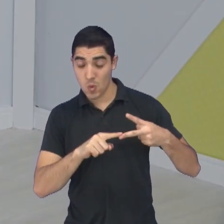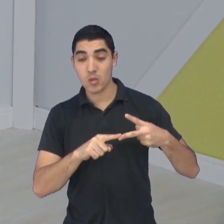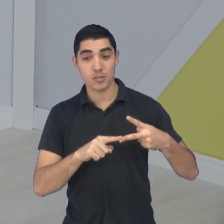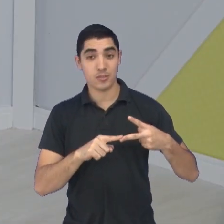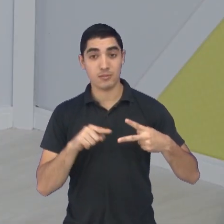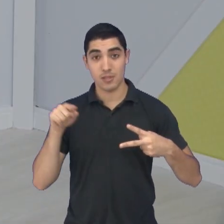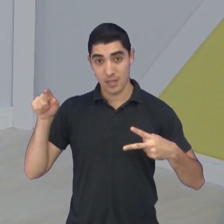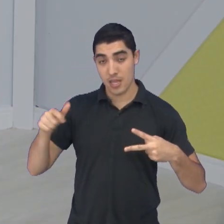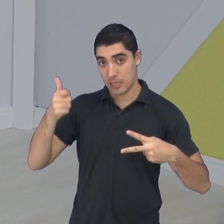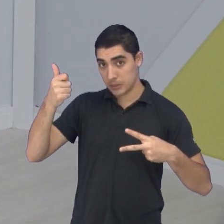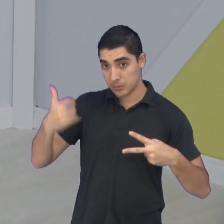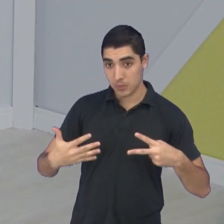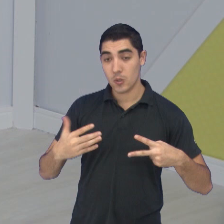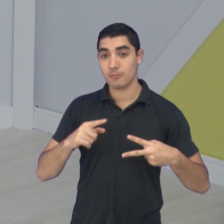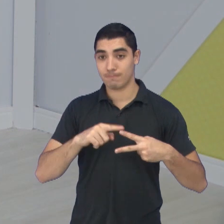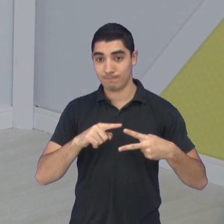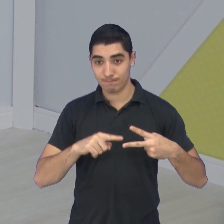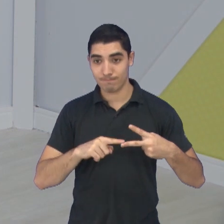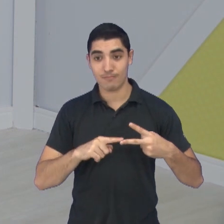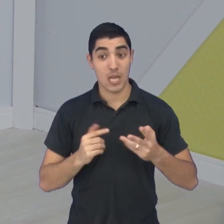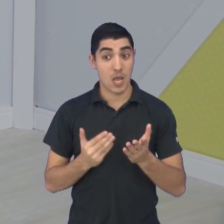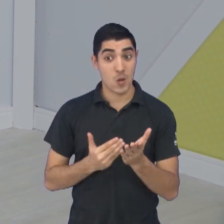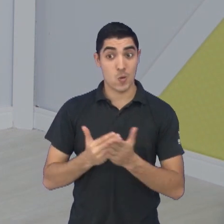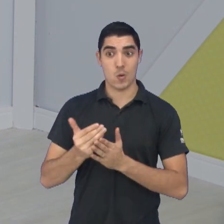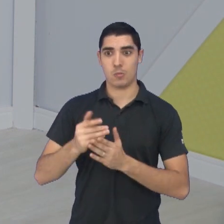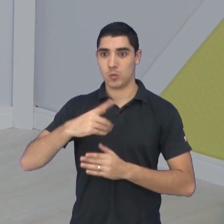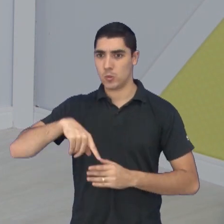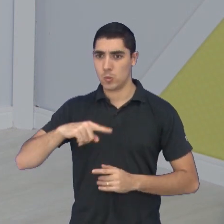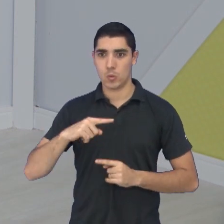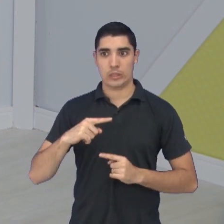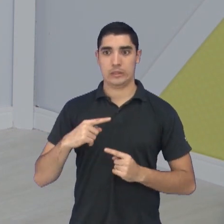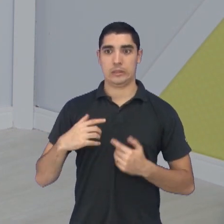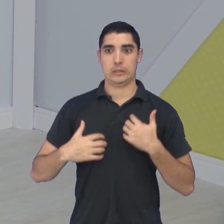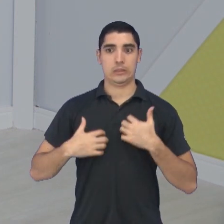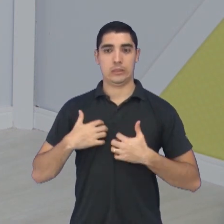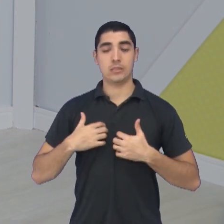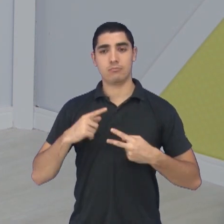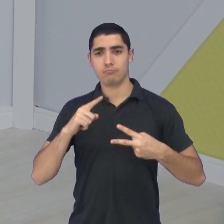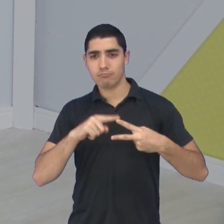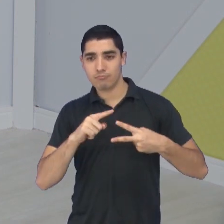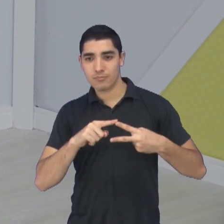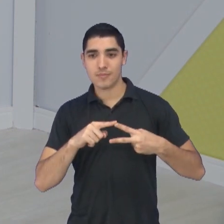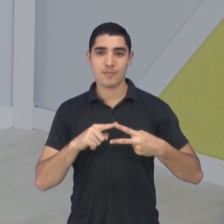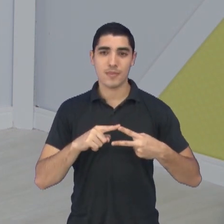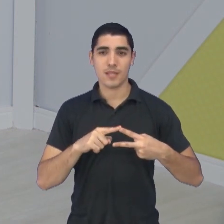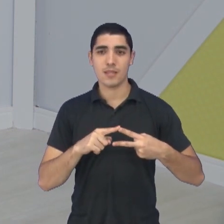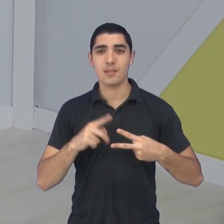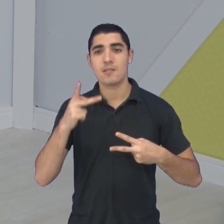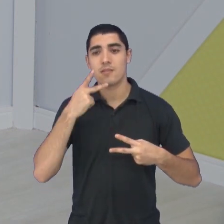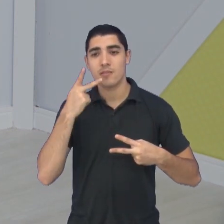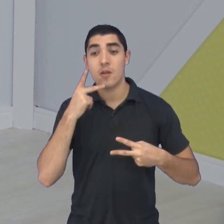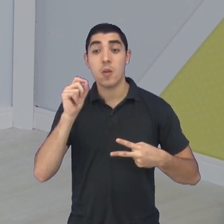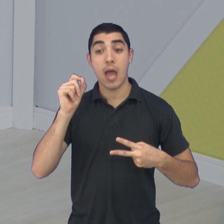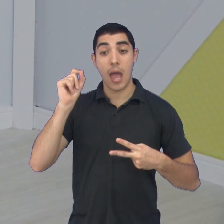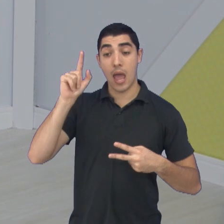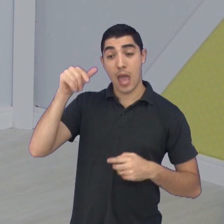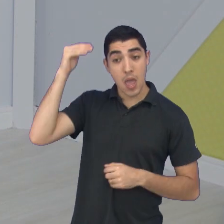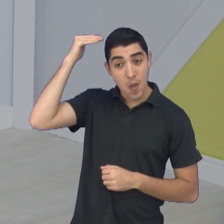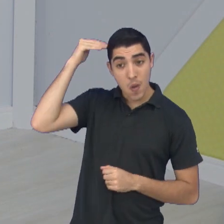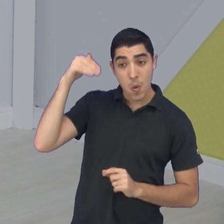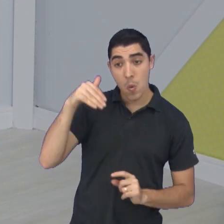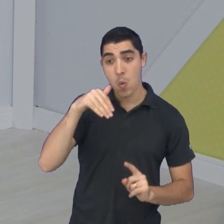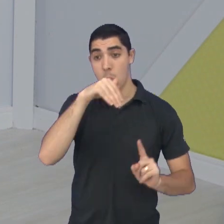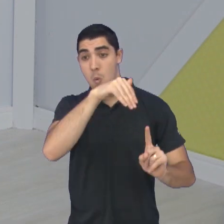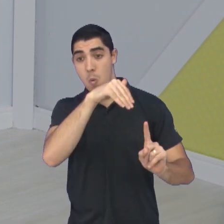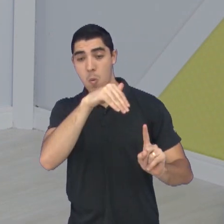entrevista do Ricardo, que até botou fogo aí na entrevista. A primeira delas é que ele meio que colocou aí a culpa da eliminação